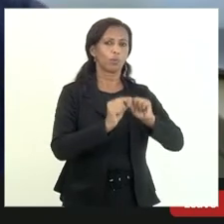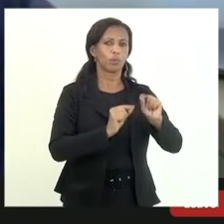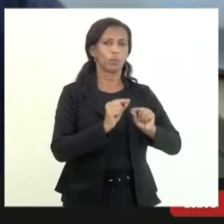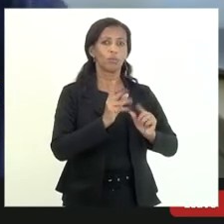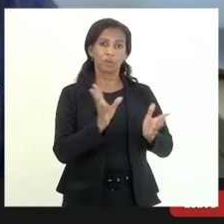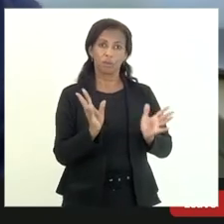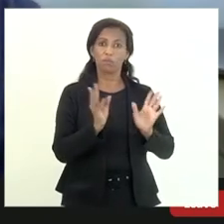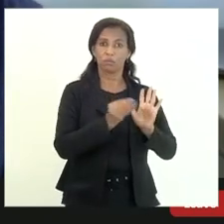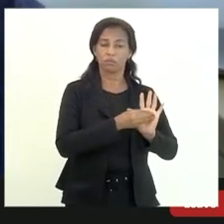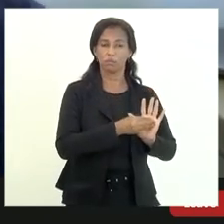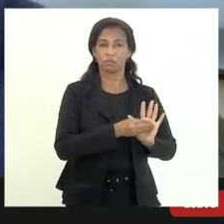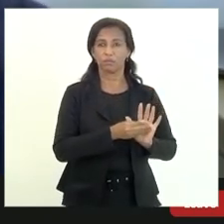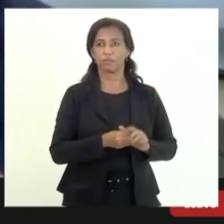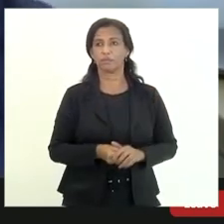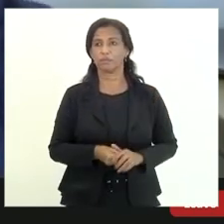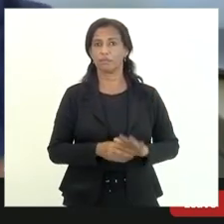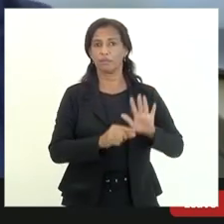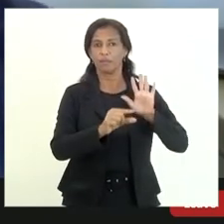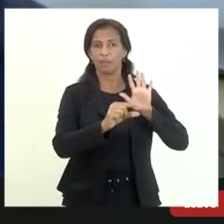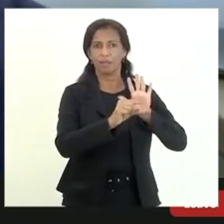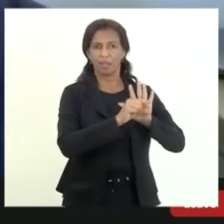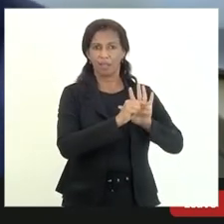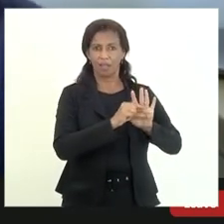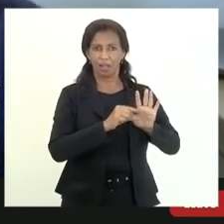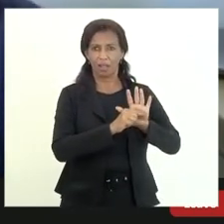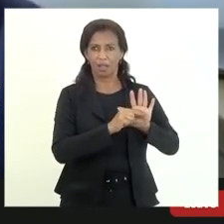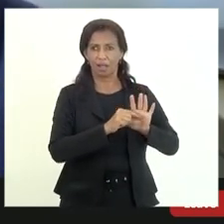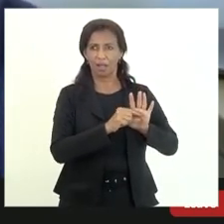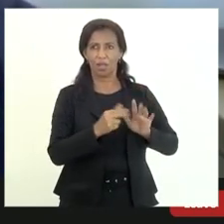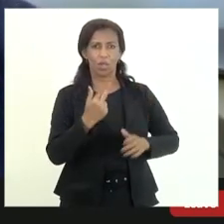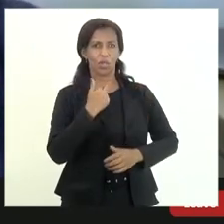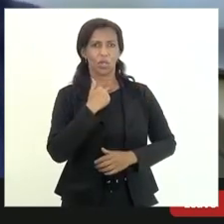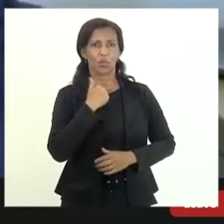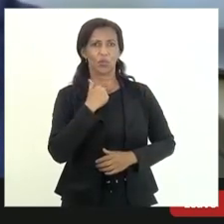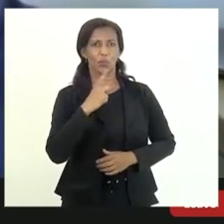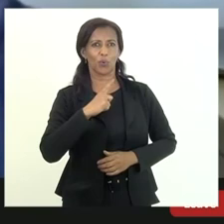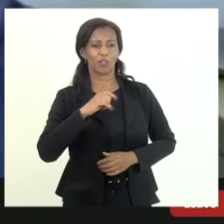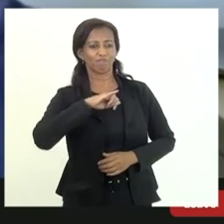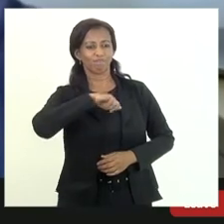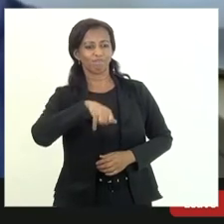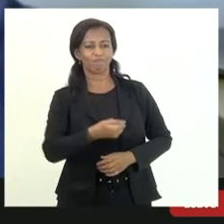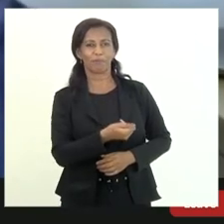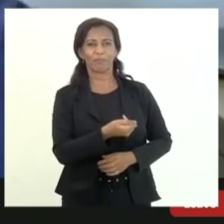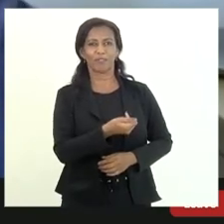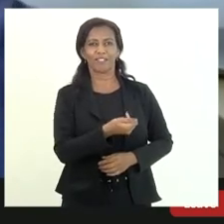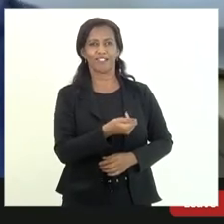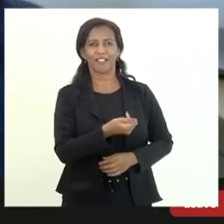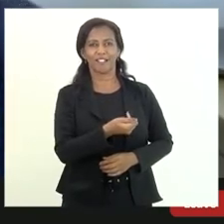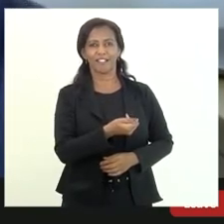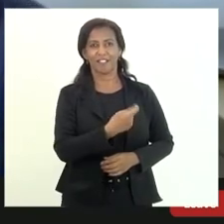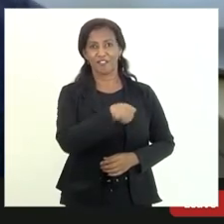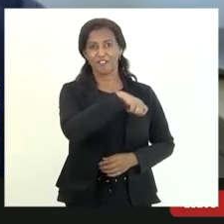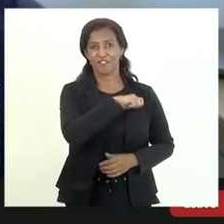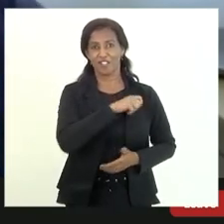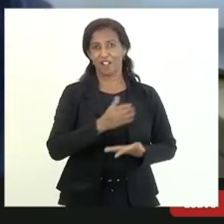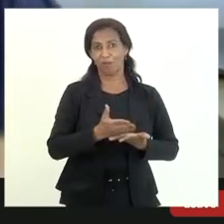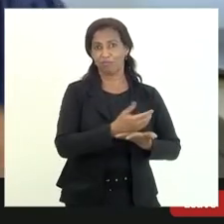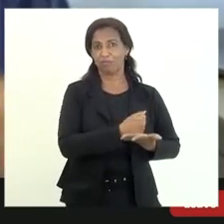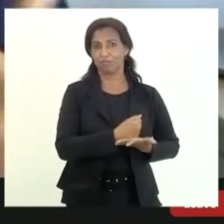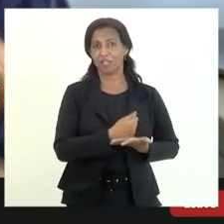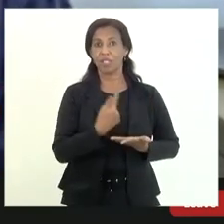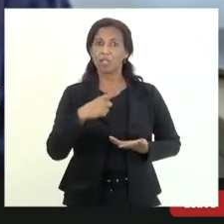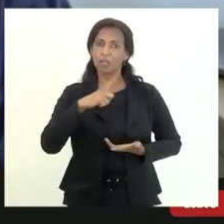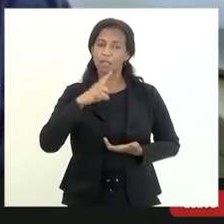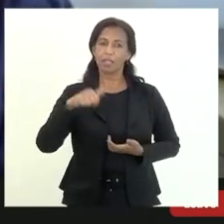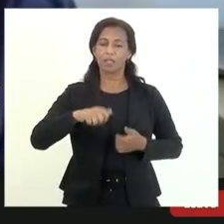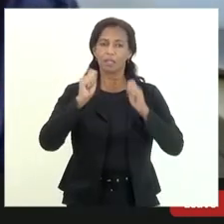aplicar a cláusula de que ele não pode gozar de benefício fiscal eu vou mandar o que